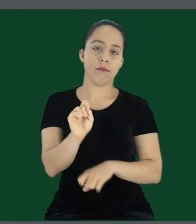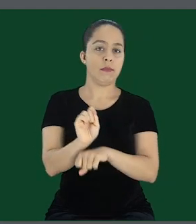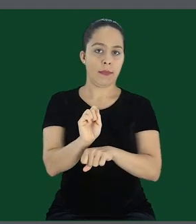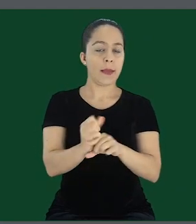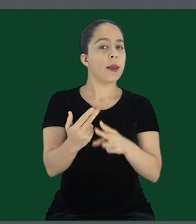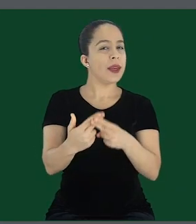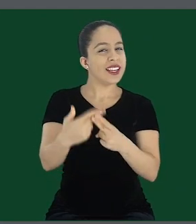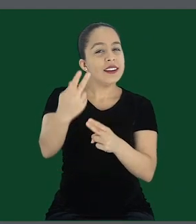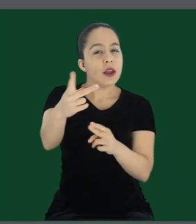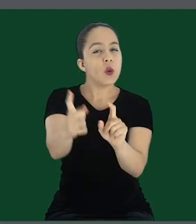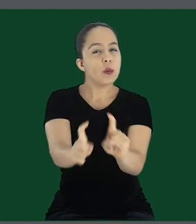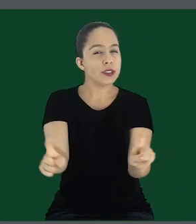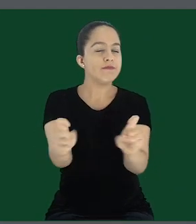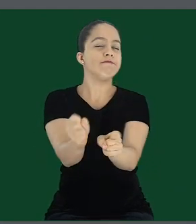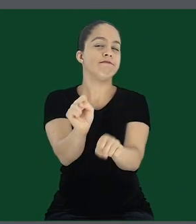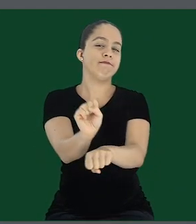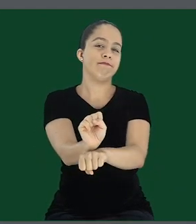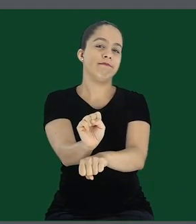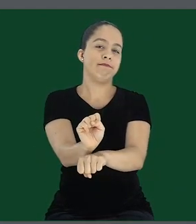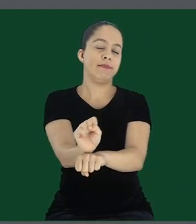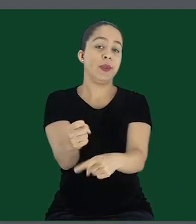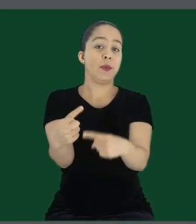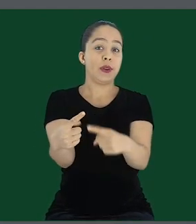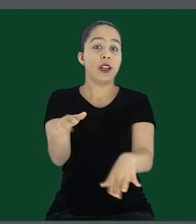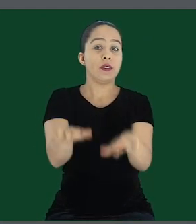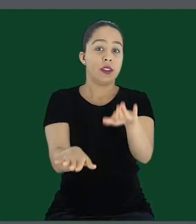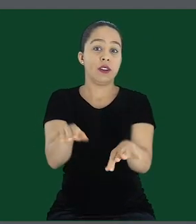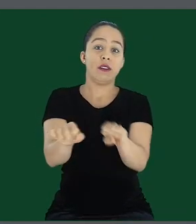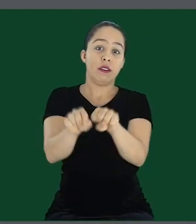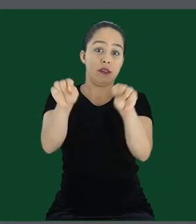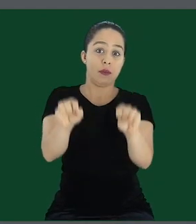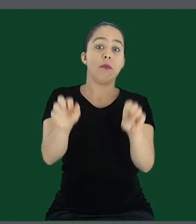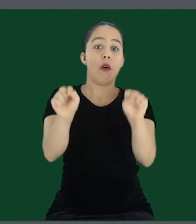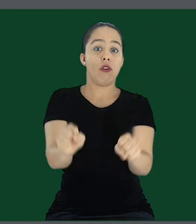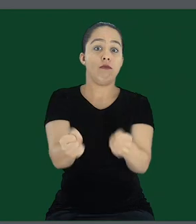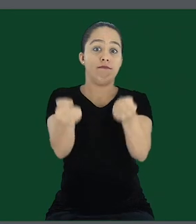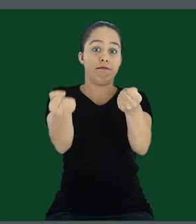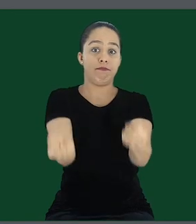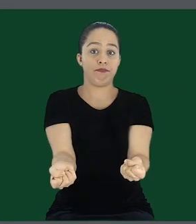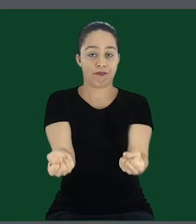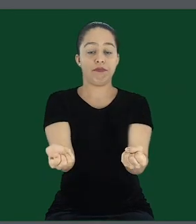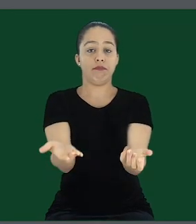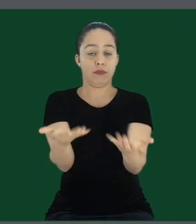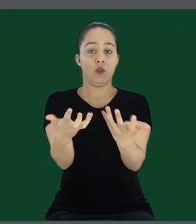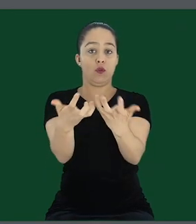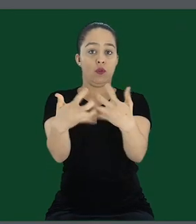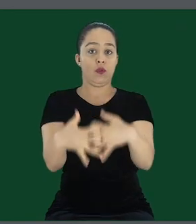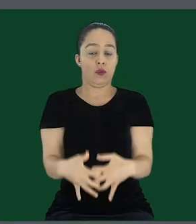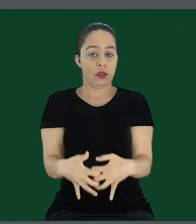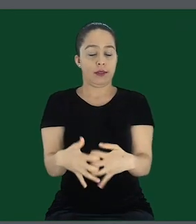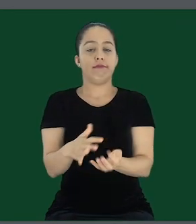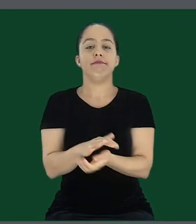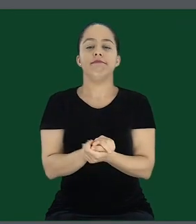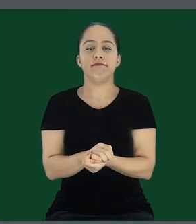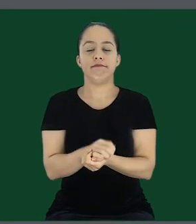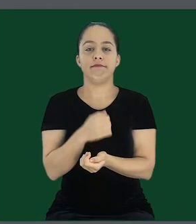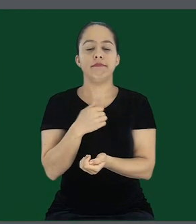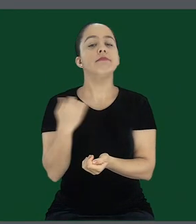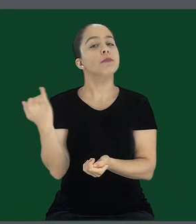Eu peço que vocês aguardem uns 20 minutos porque pode estar sobrecarregado o sistema e tal.